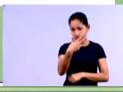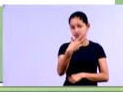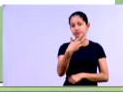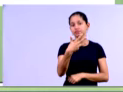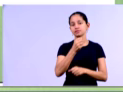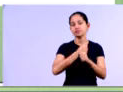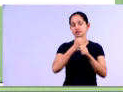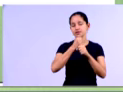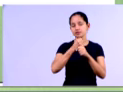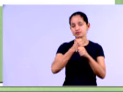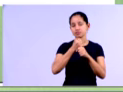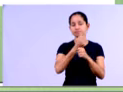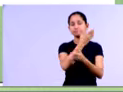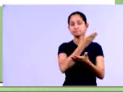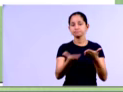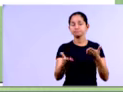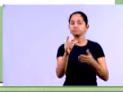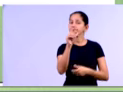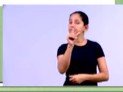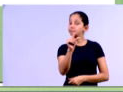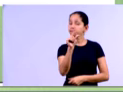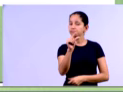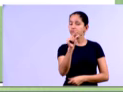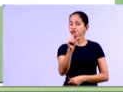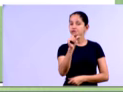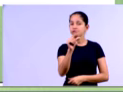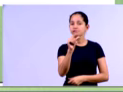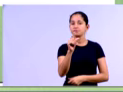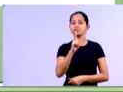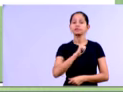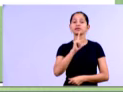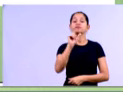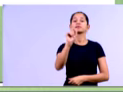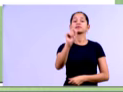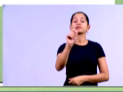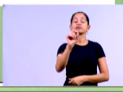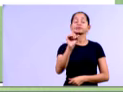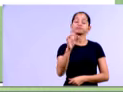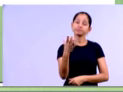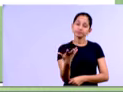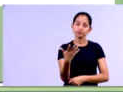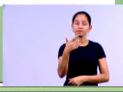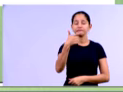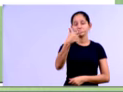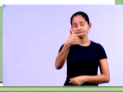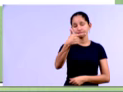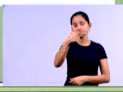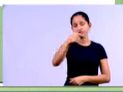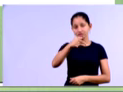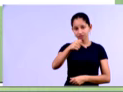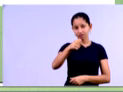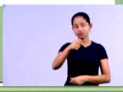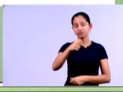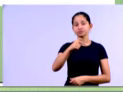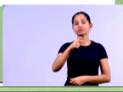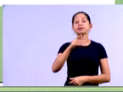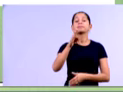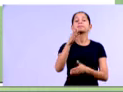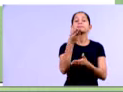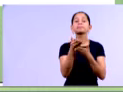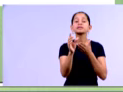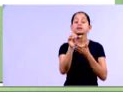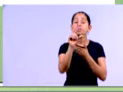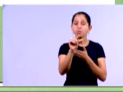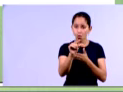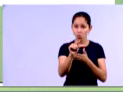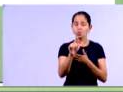representatividade caiu, né, a conta estoques agora representava apenas 27,56%. Então, observamos aqui